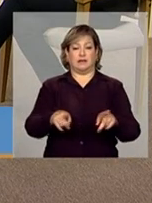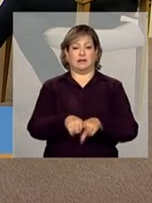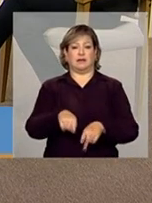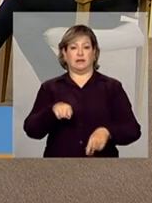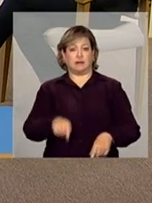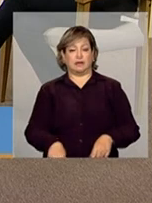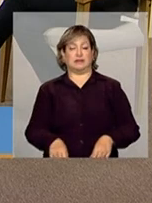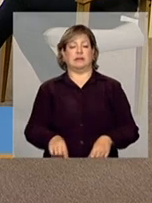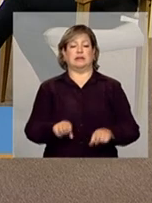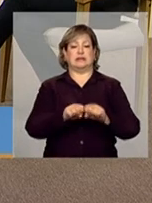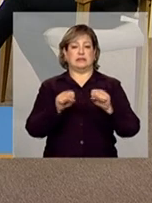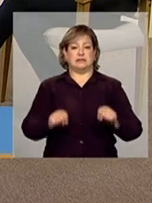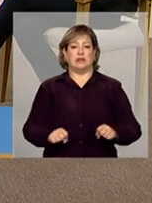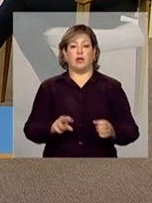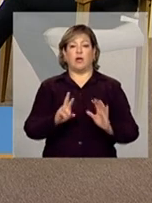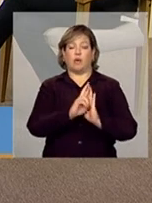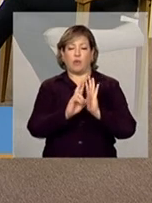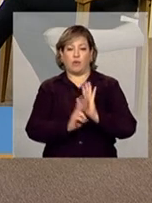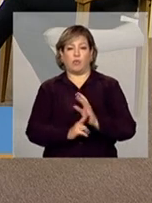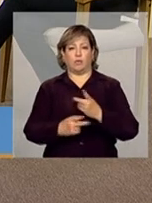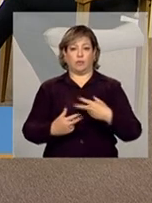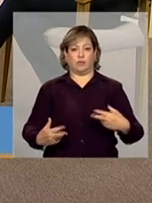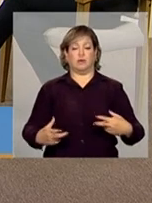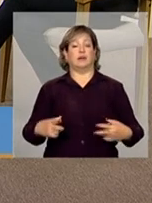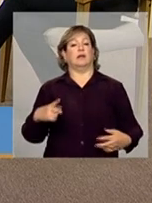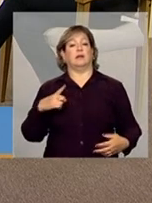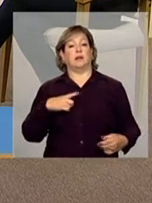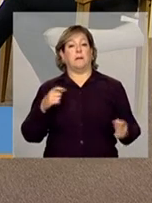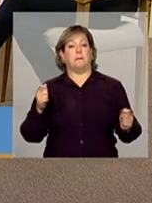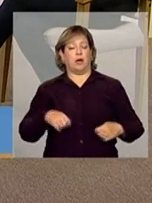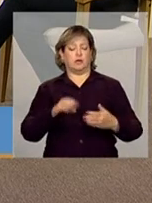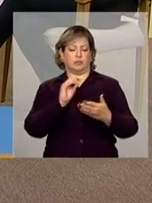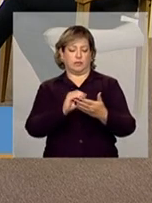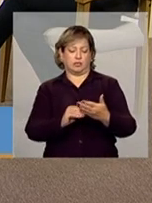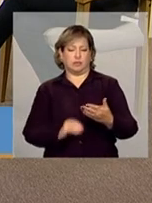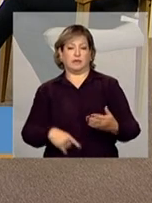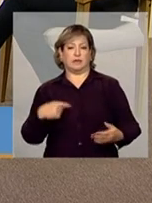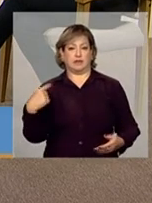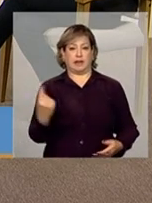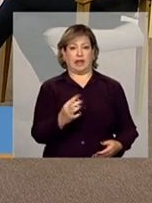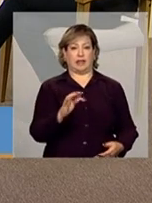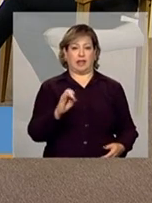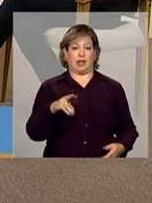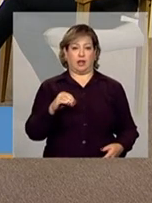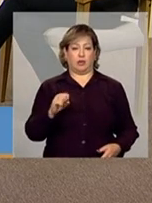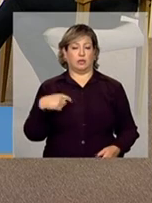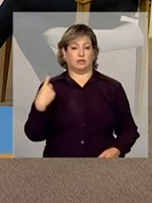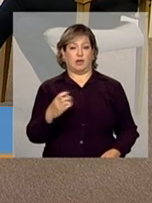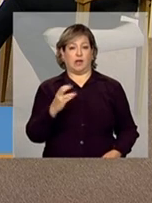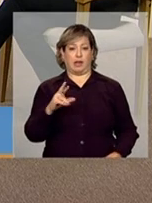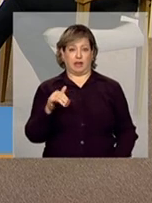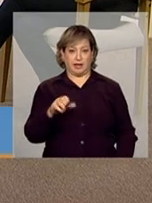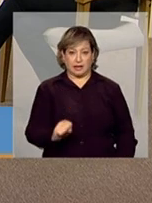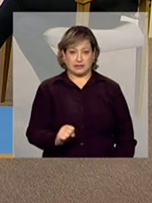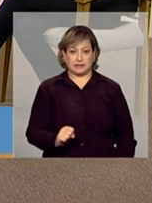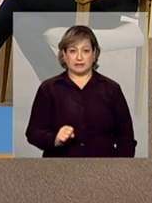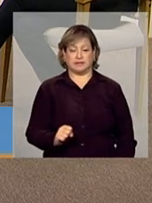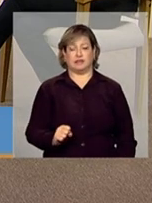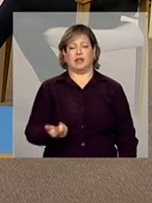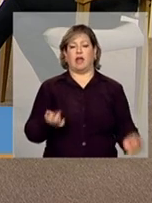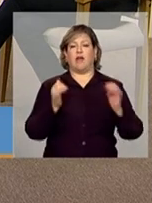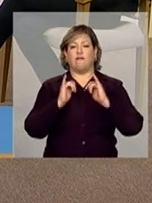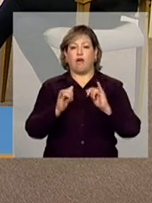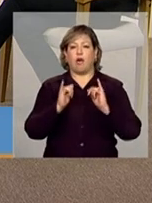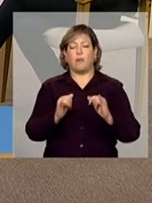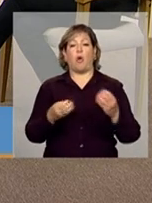condicionalidades, que trazem, que podem ser preenchidos pelos técnicos do Cras, informando a situação